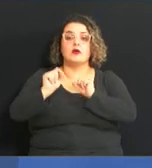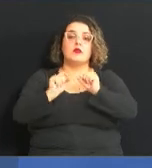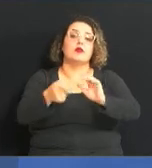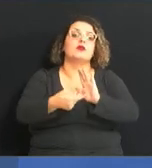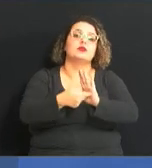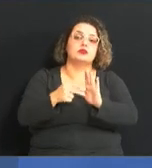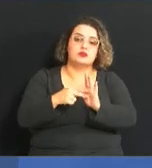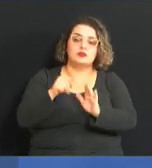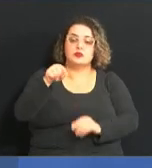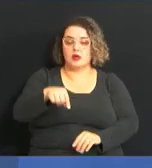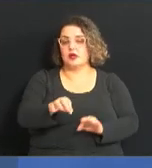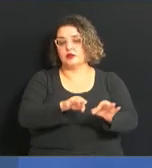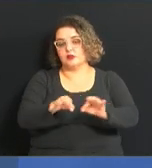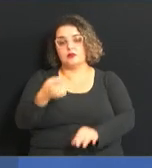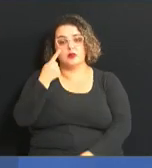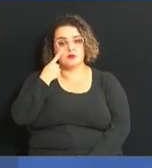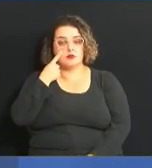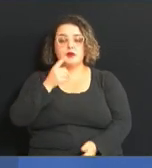esse programa, vamos ver.